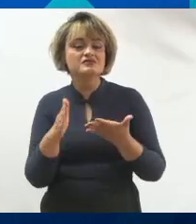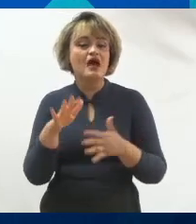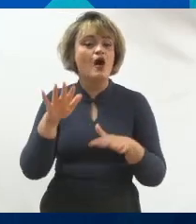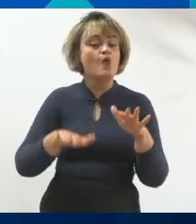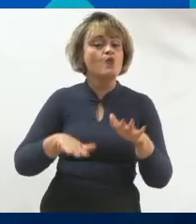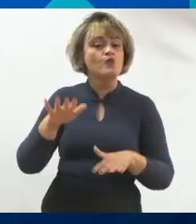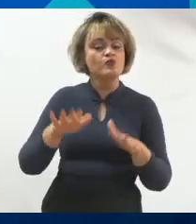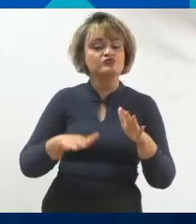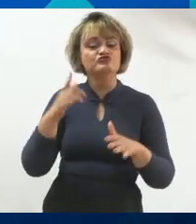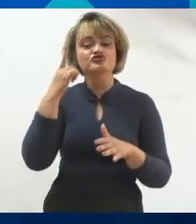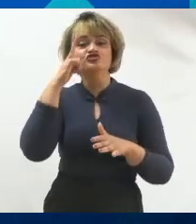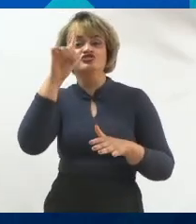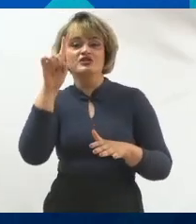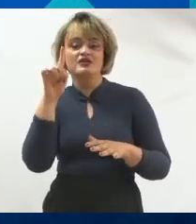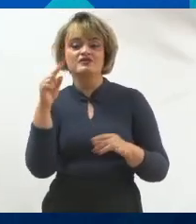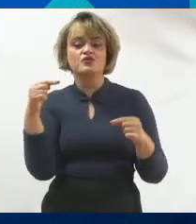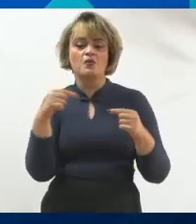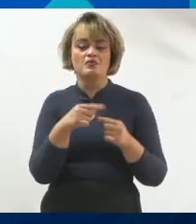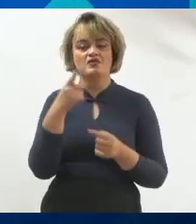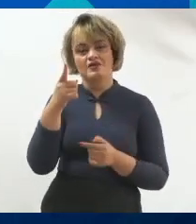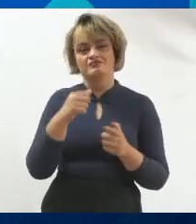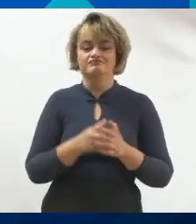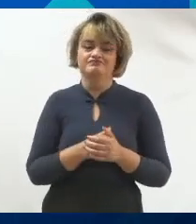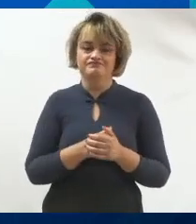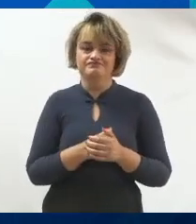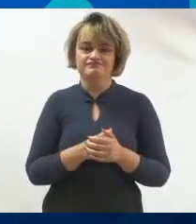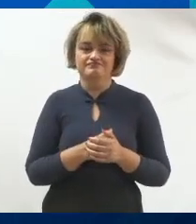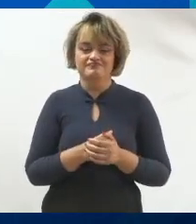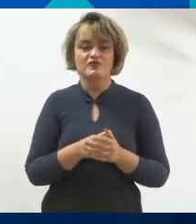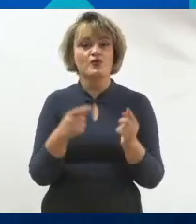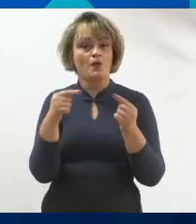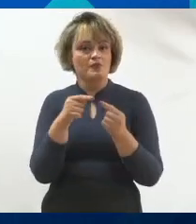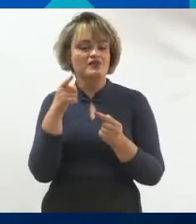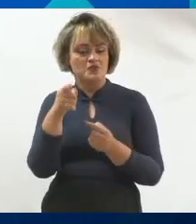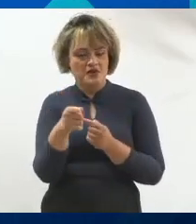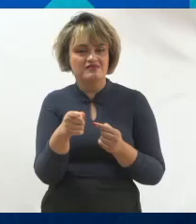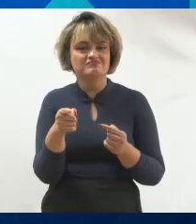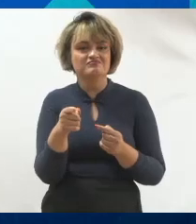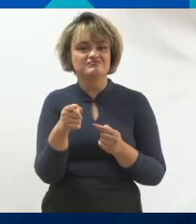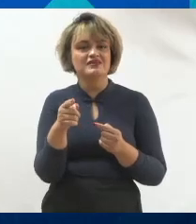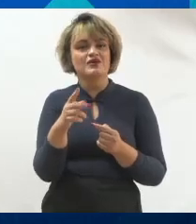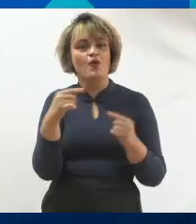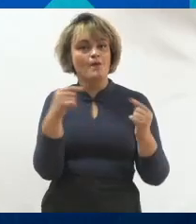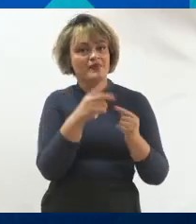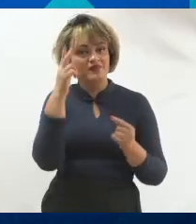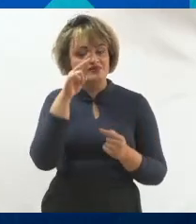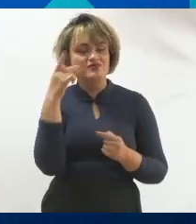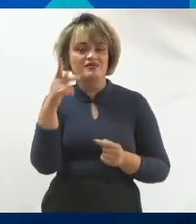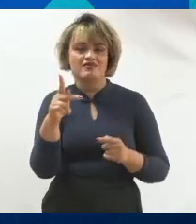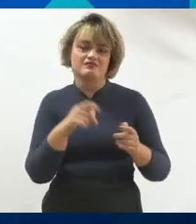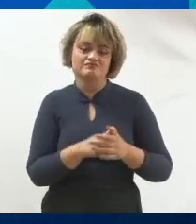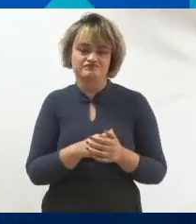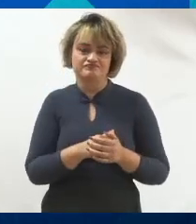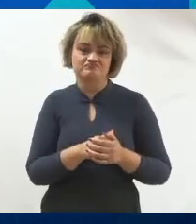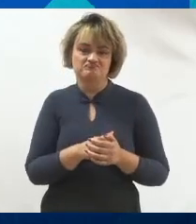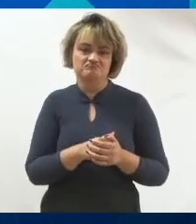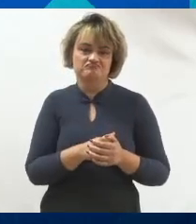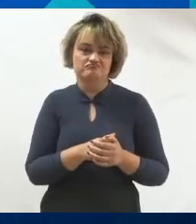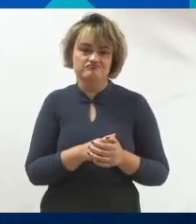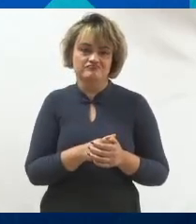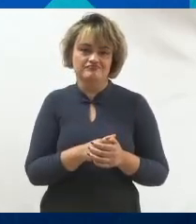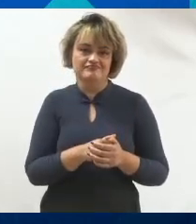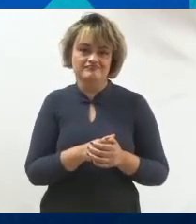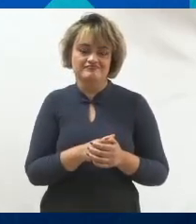algumas datas comemorativas, e que é importante para o pré-candidato, tem a ver com a história dele, às vezes, ou dela. Então,